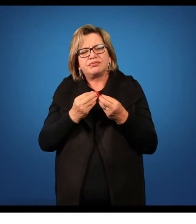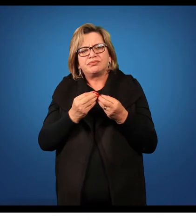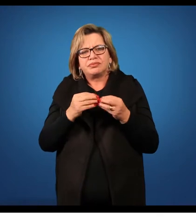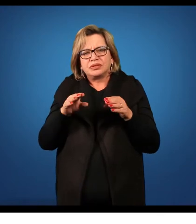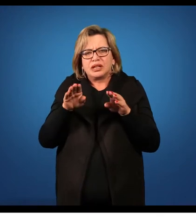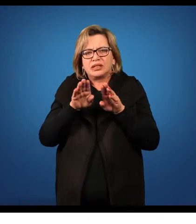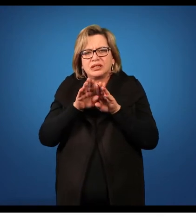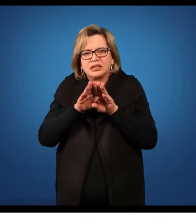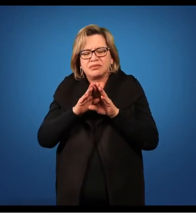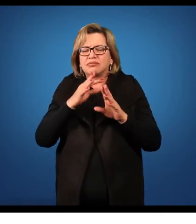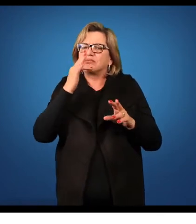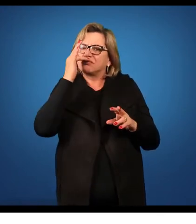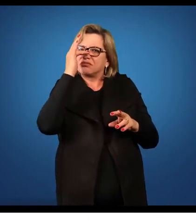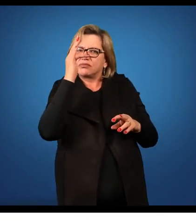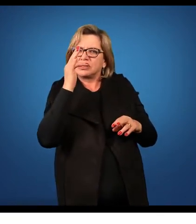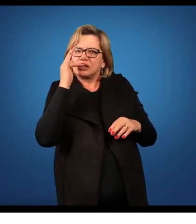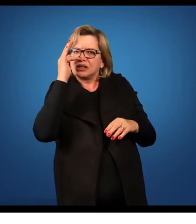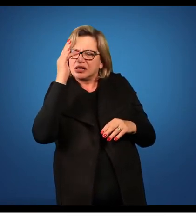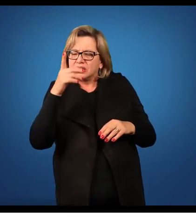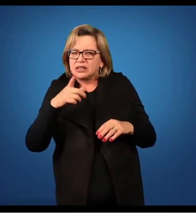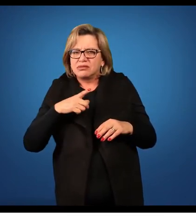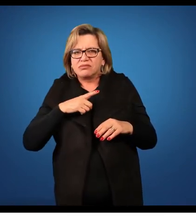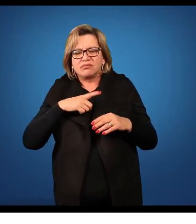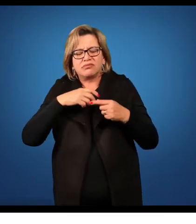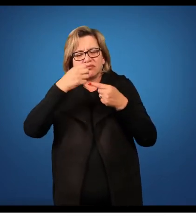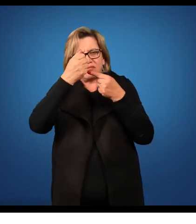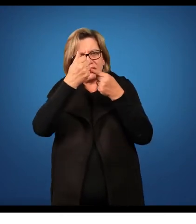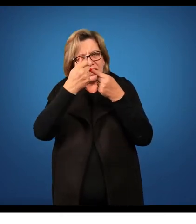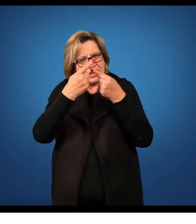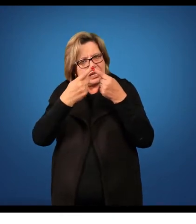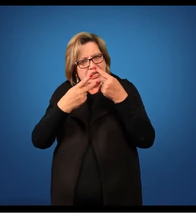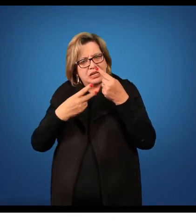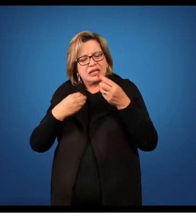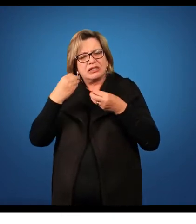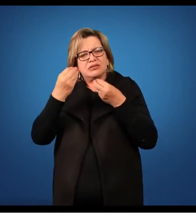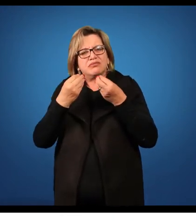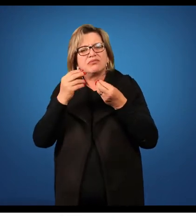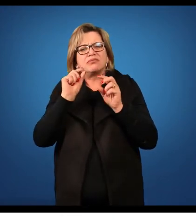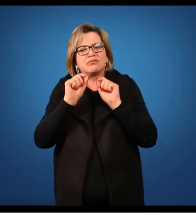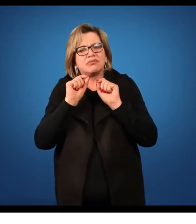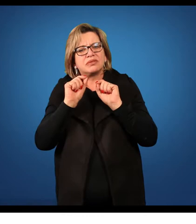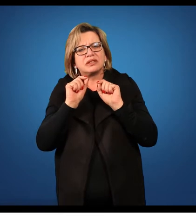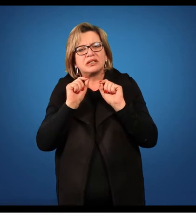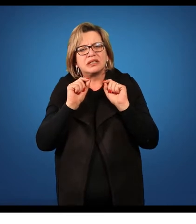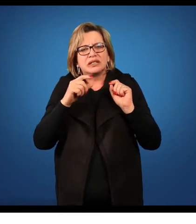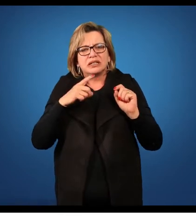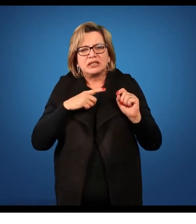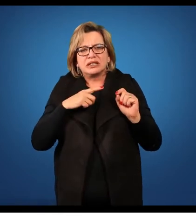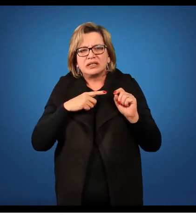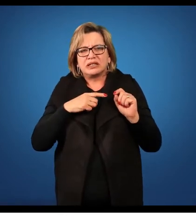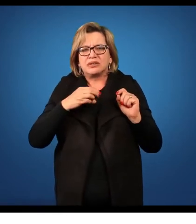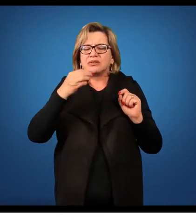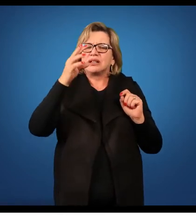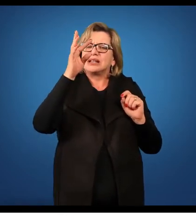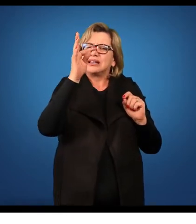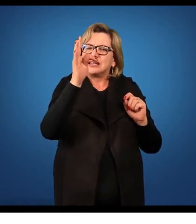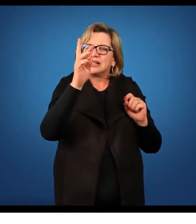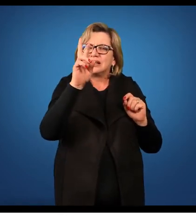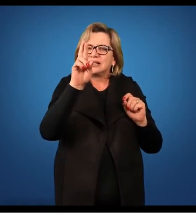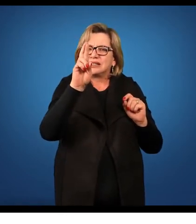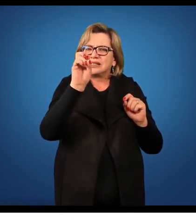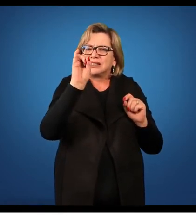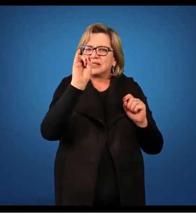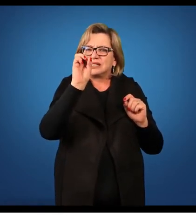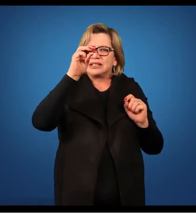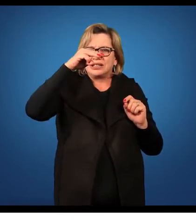E nas flores, é característico da maioria das monocotiledones, que elas são trímeras, ou seja, elas